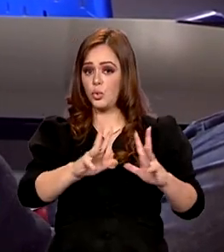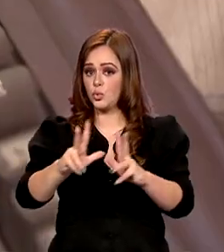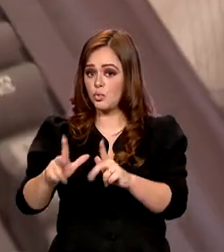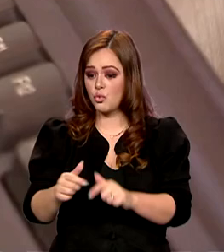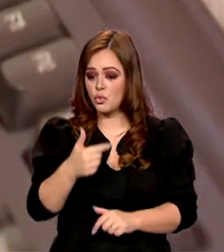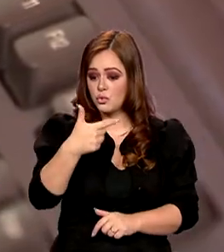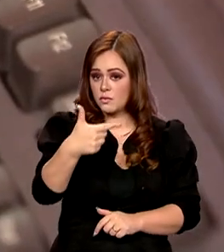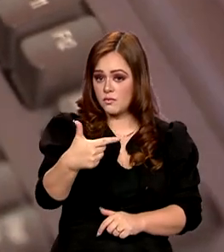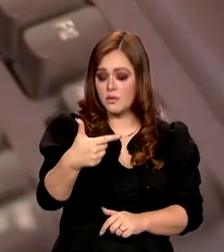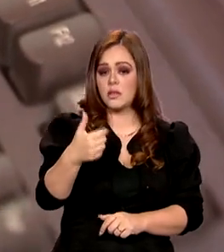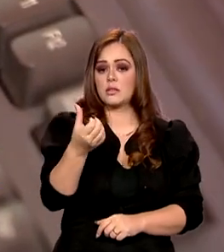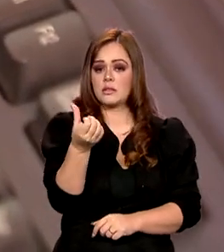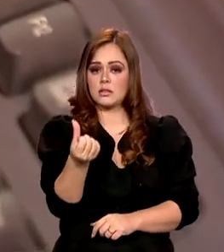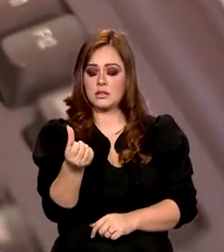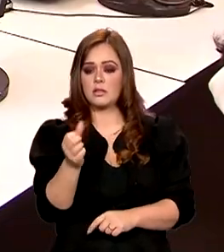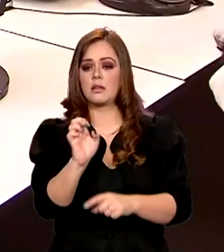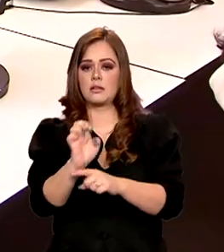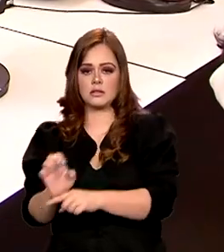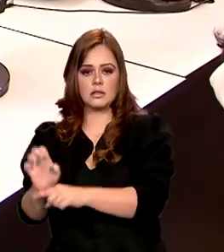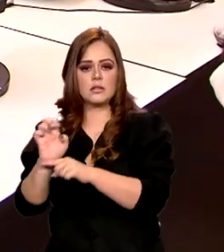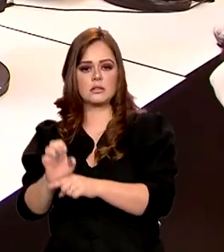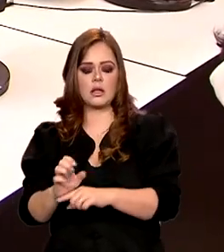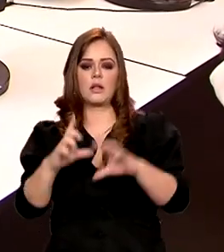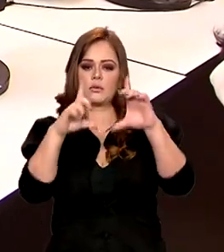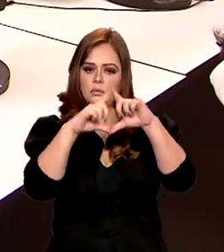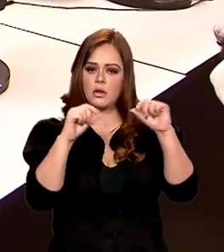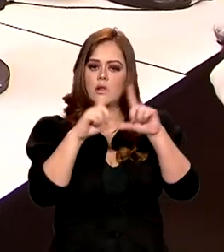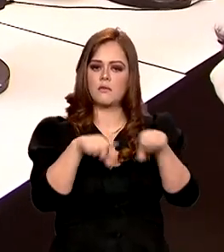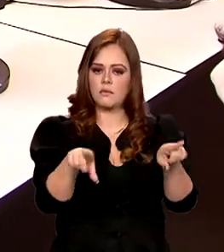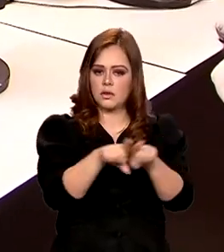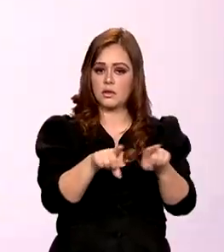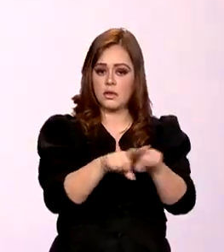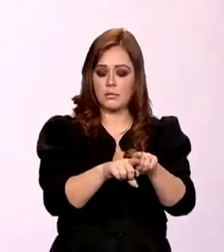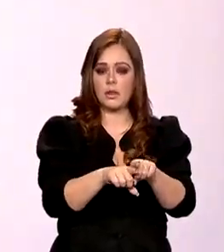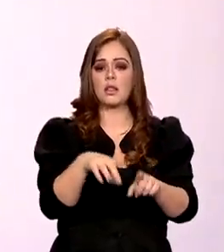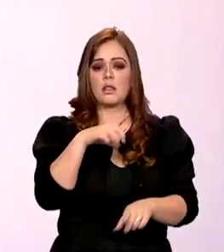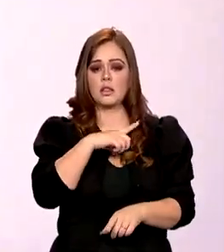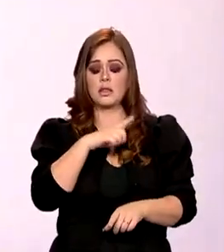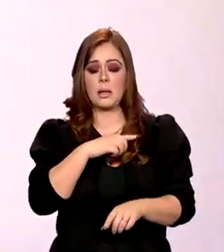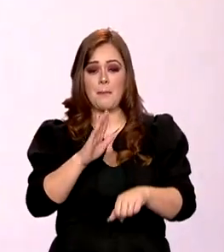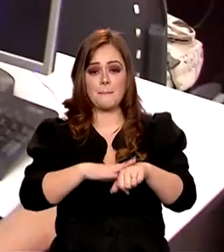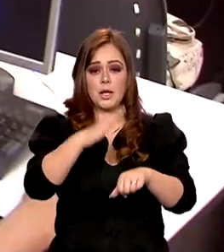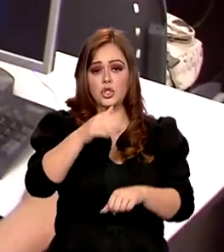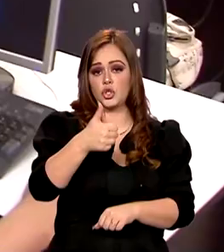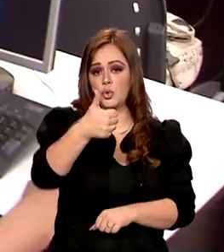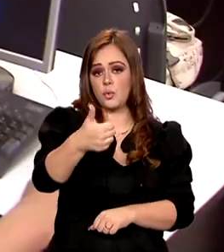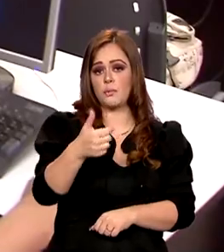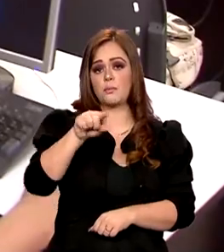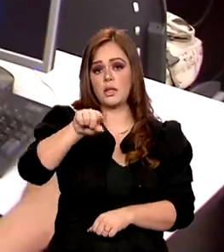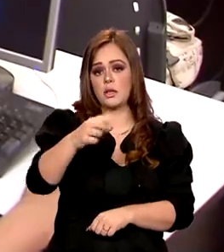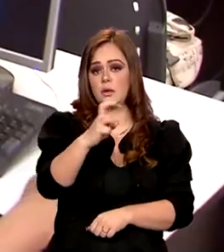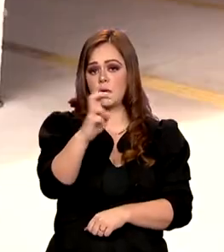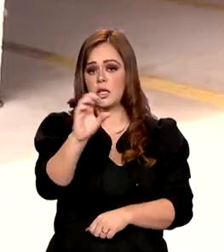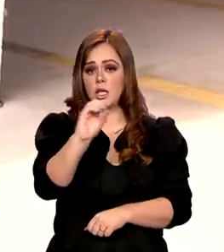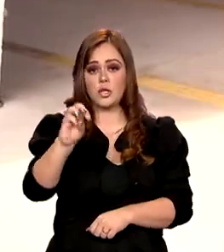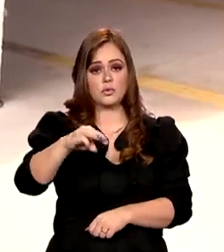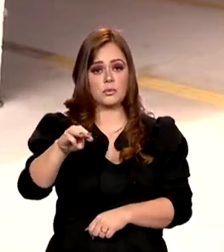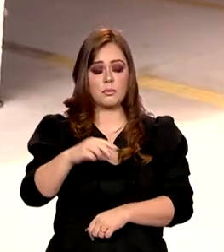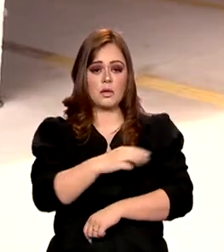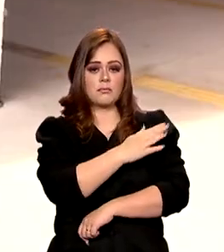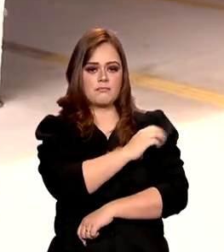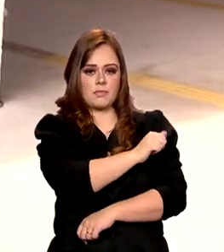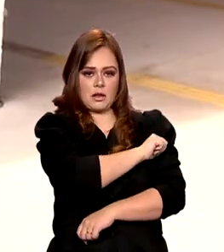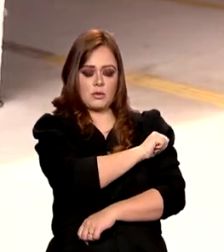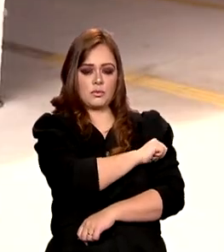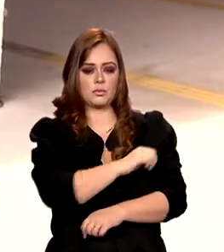Distrito Federal contam com o modelo, onde estudam mais de 1 milhão e 500 mil alunos. E o governo